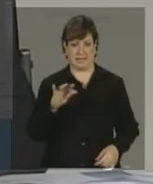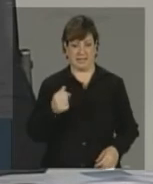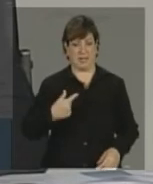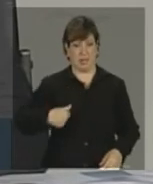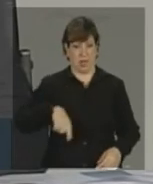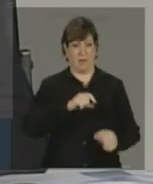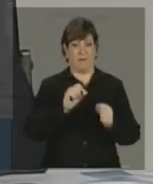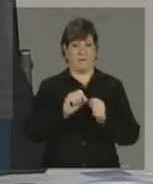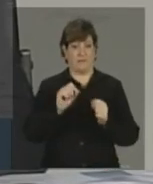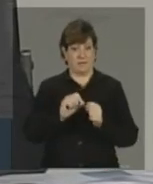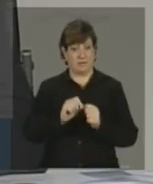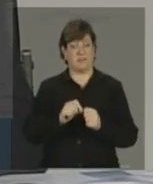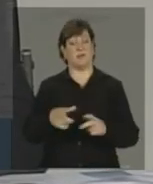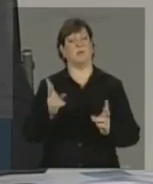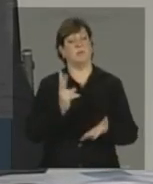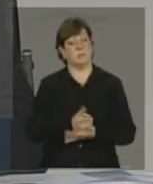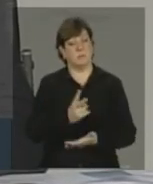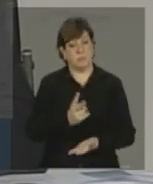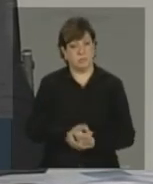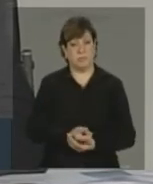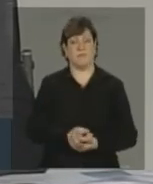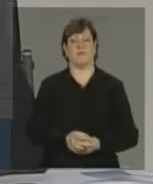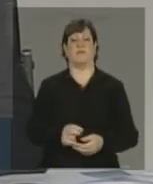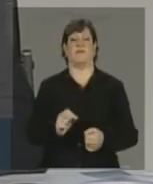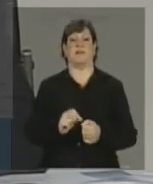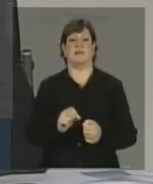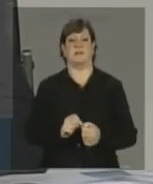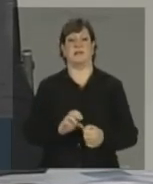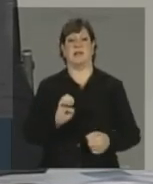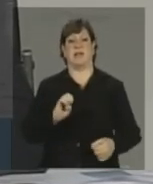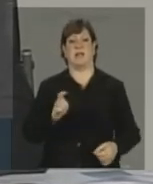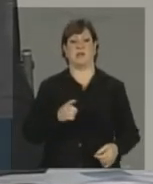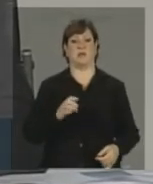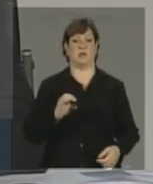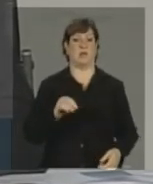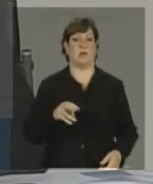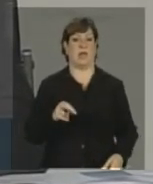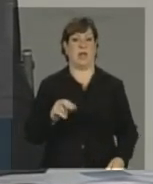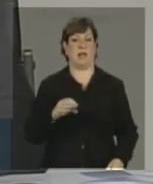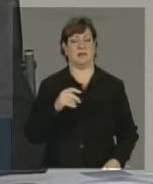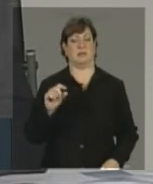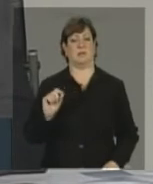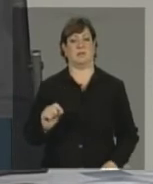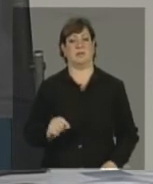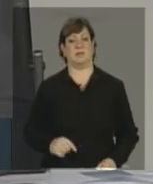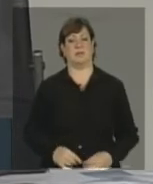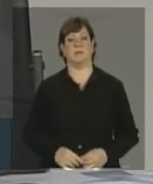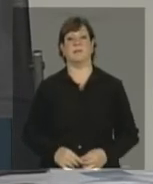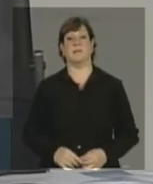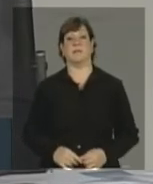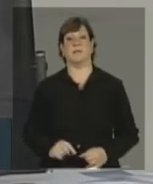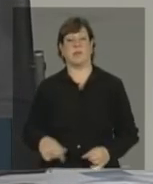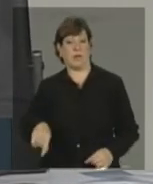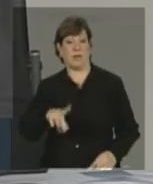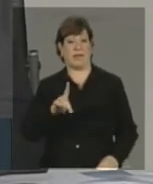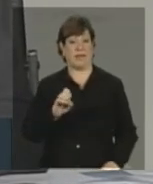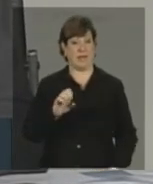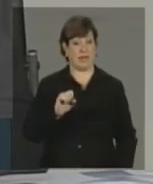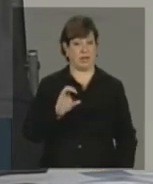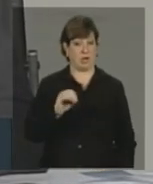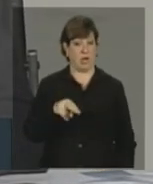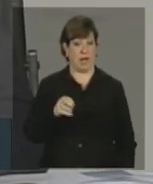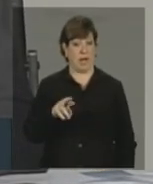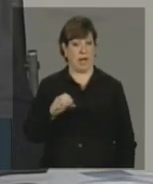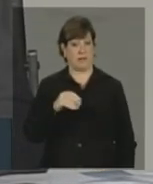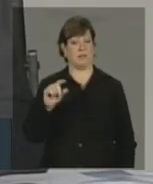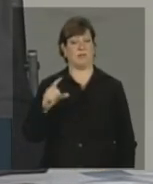ela se mantenha mesmo fazendo desonerações. Há uma mudança muito pequena em função das desonerações. Essa é